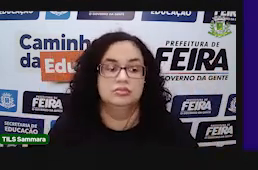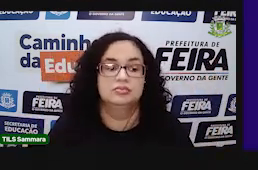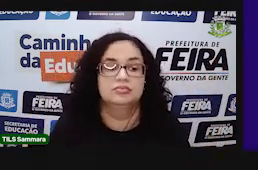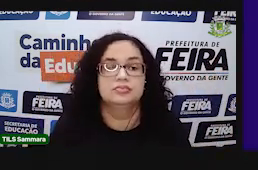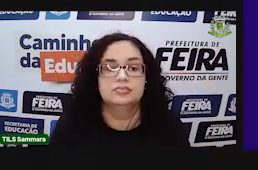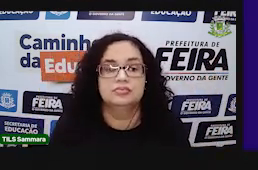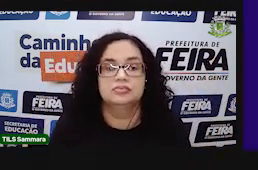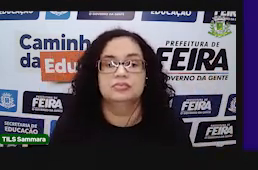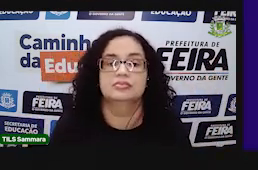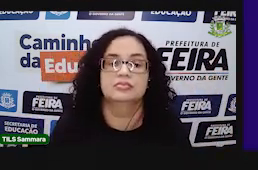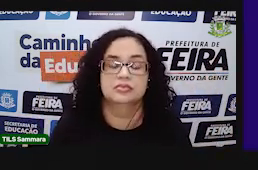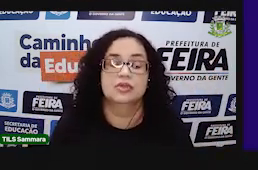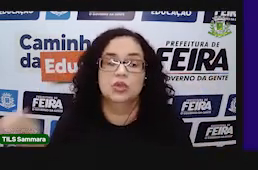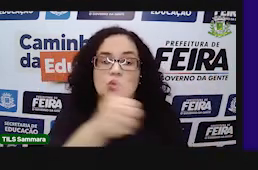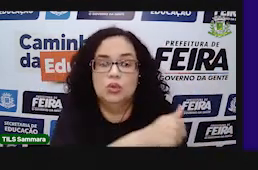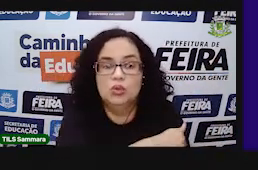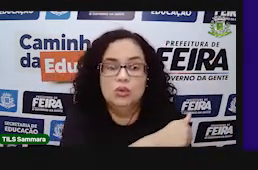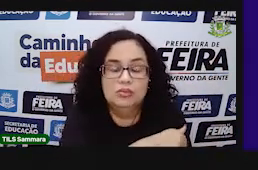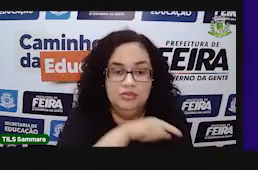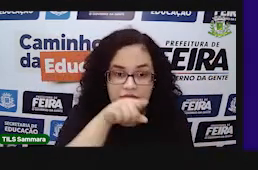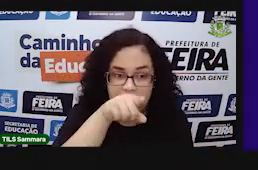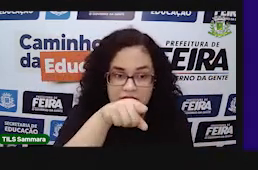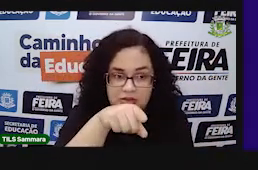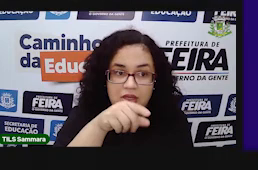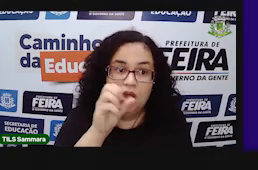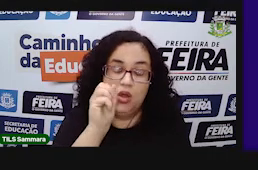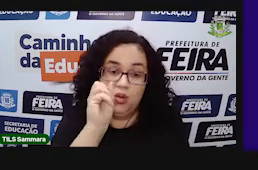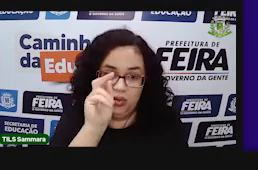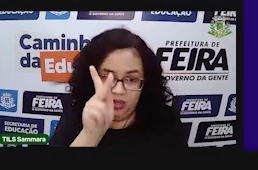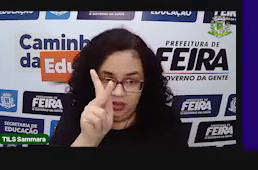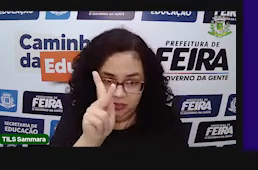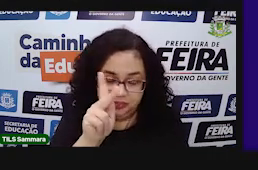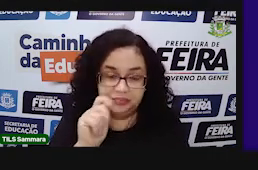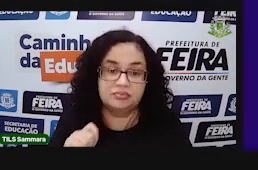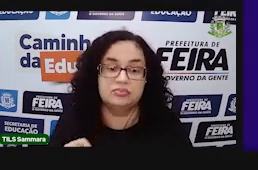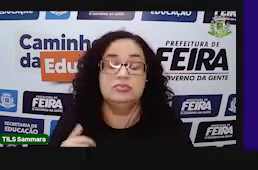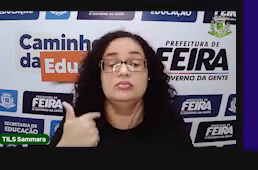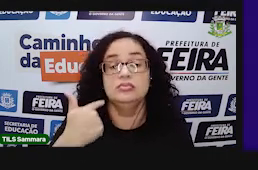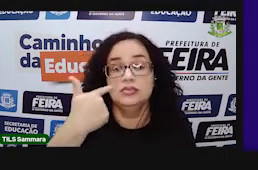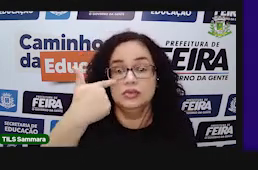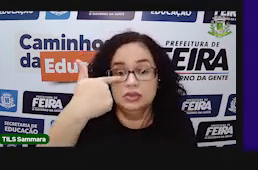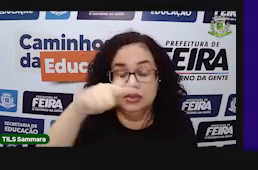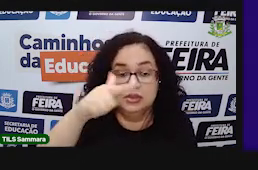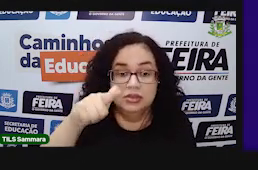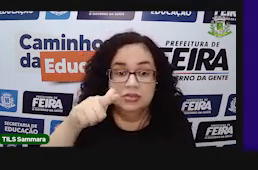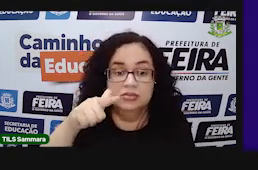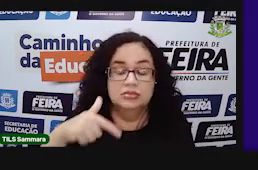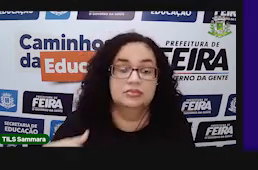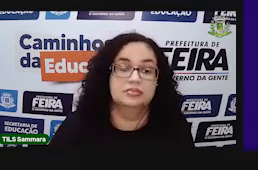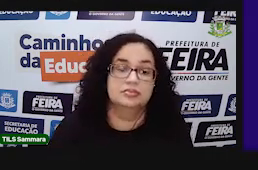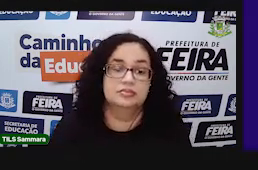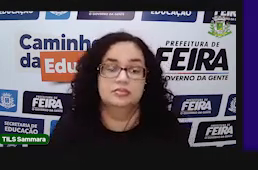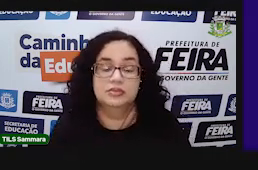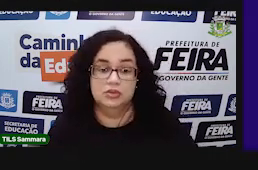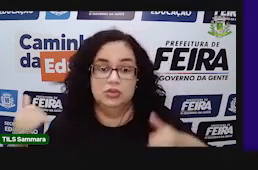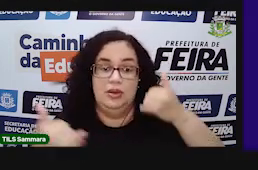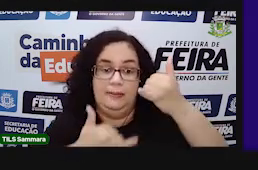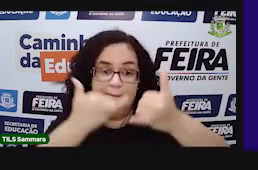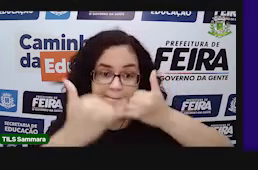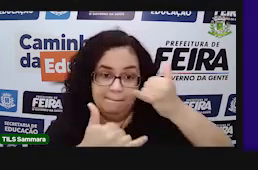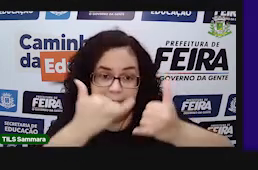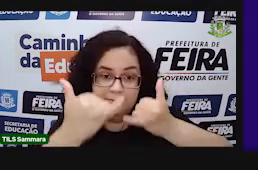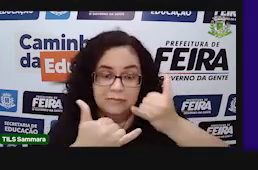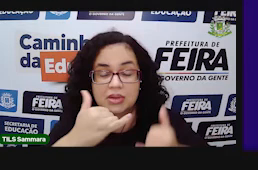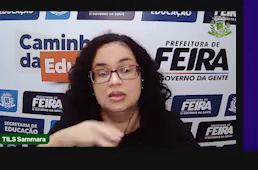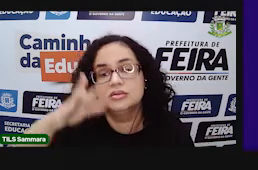gente estudou na aula de hoje. Então, eu vou colocar aqui como apelido estudante. Você. Tá bom? E esses outros que aparecem na